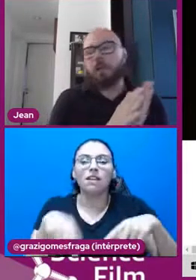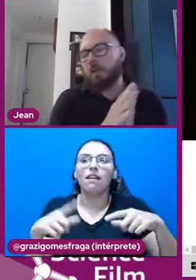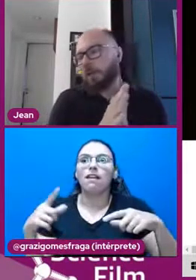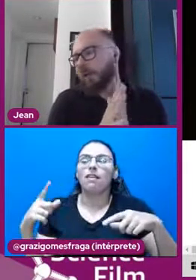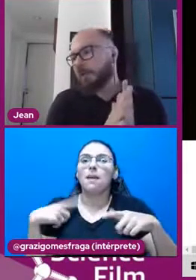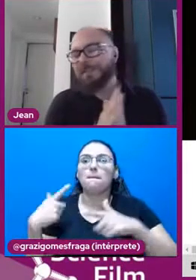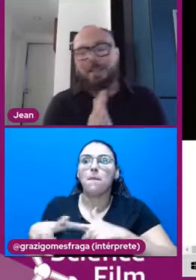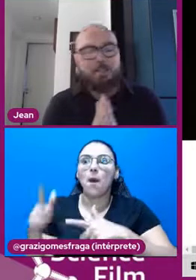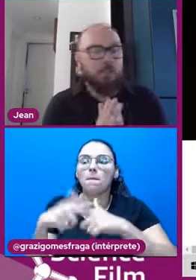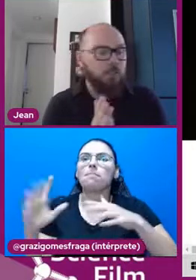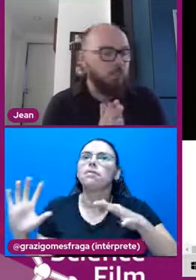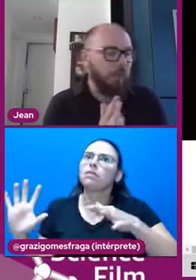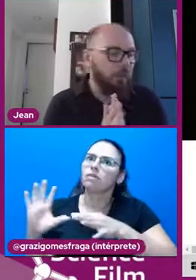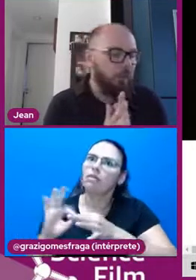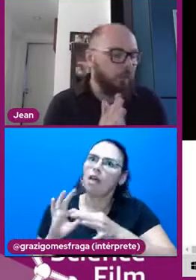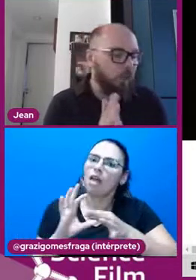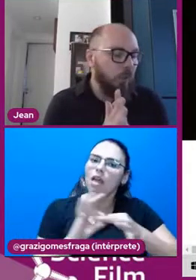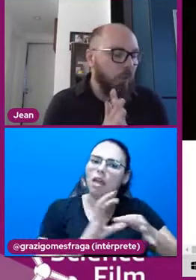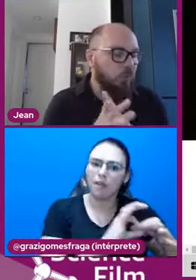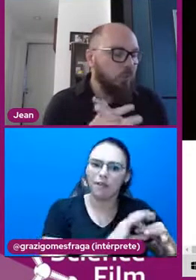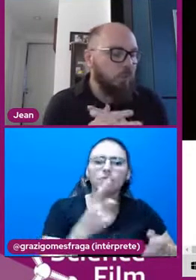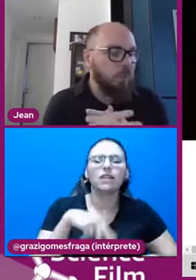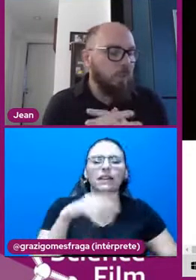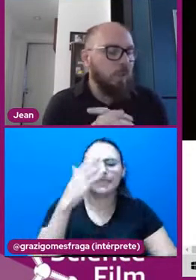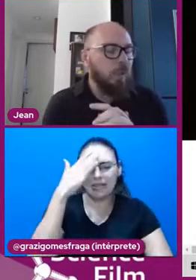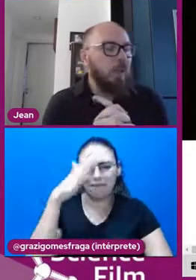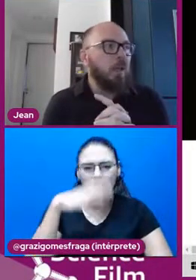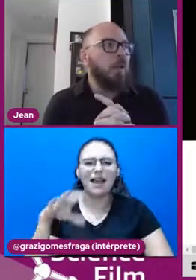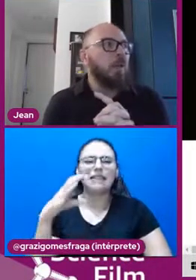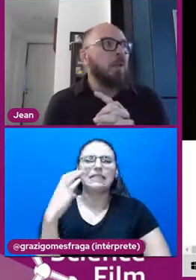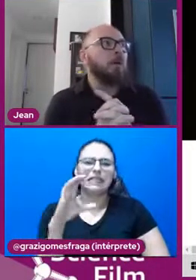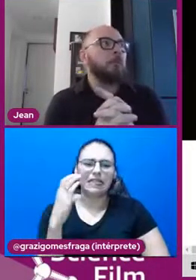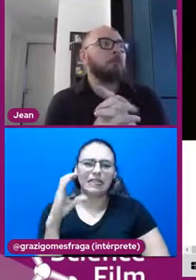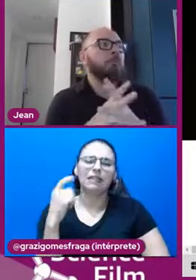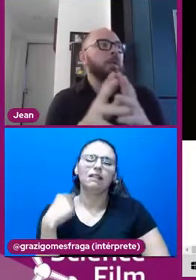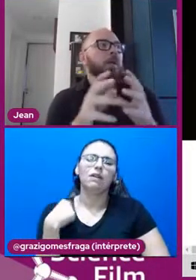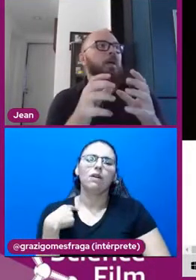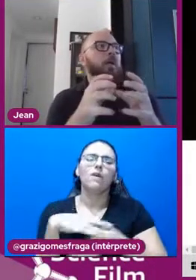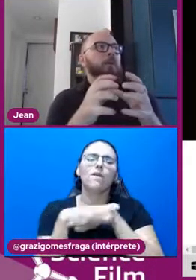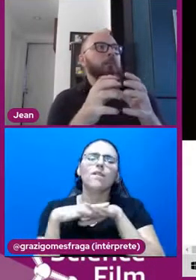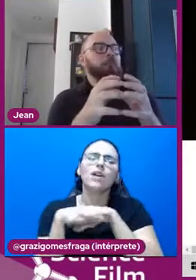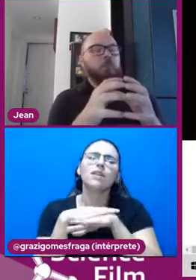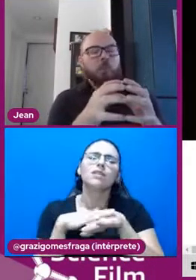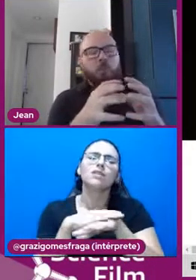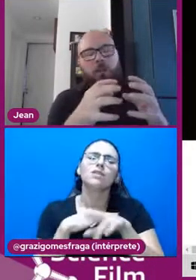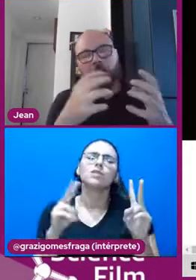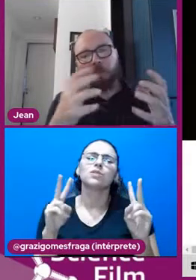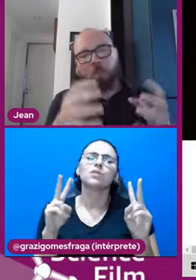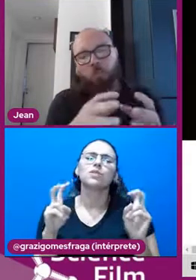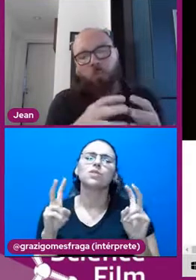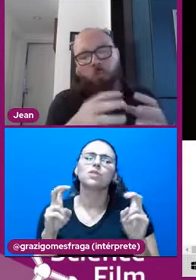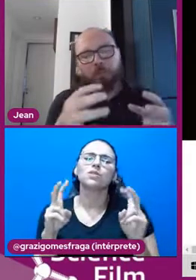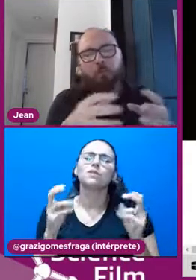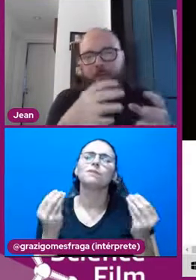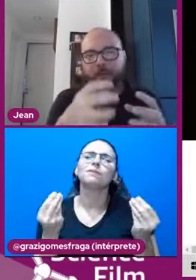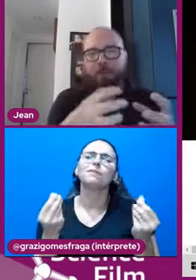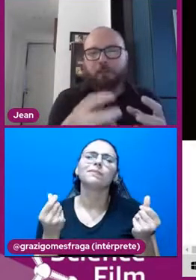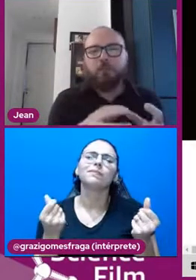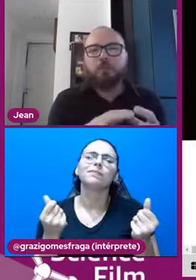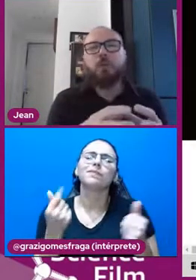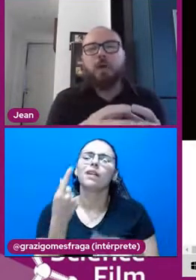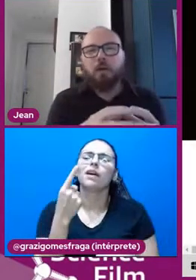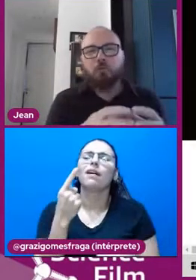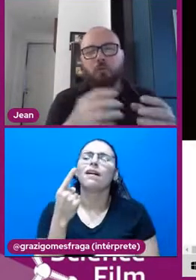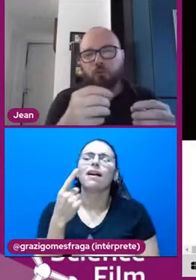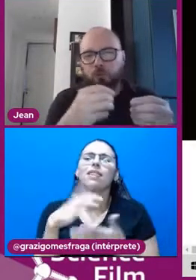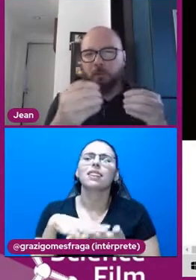a gente, na área de ciência, a gente fala muito sobre uma teoria que é a